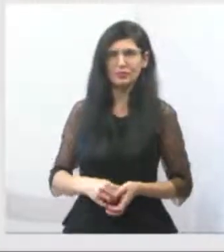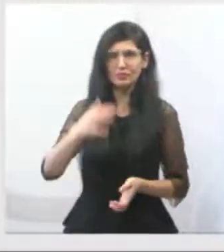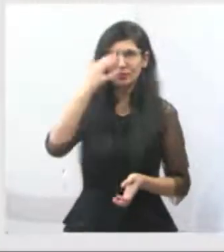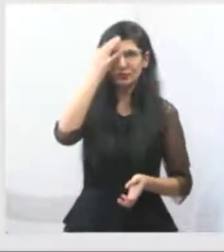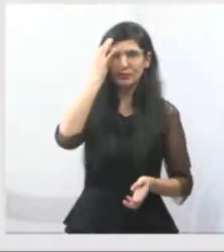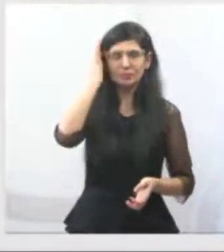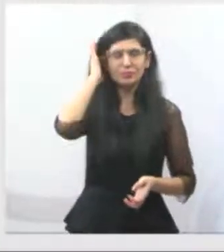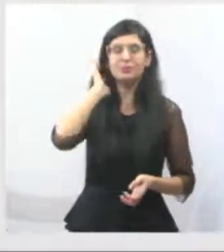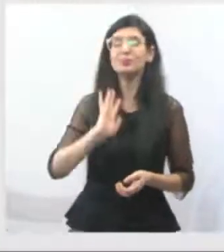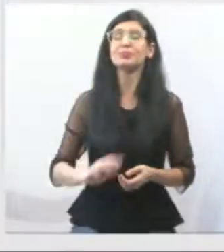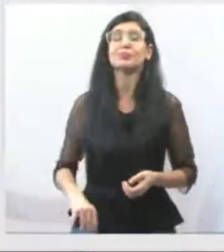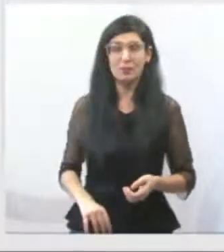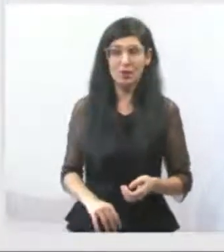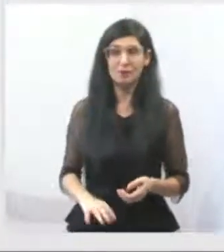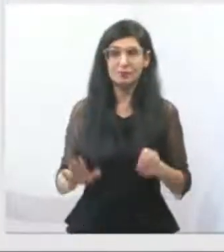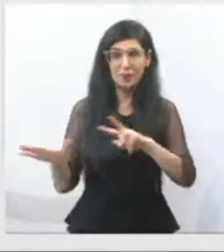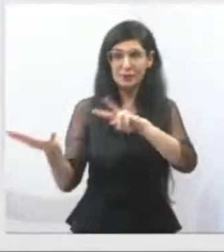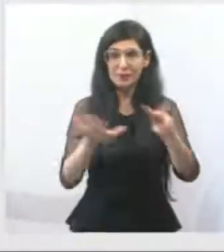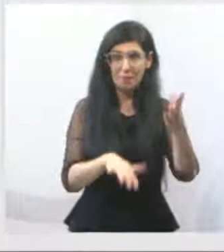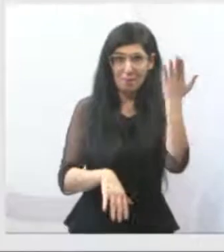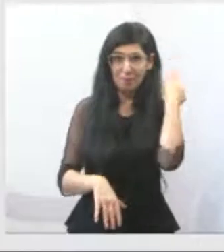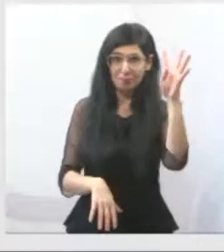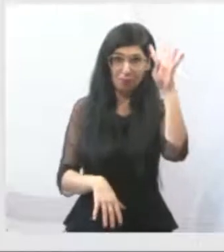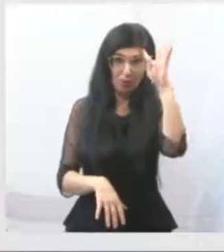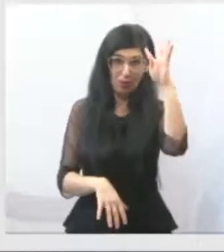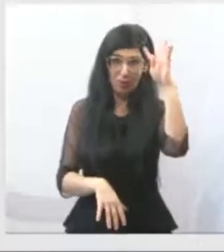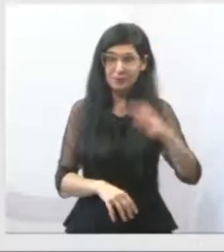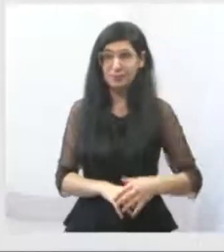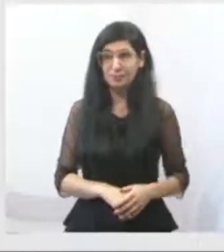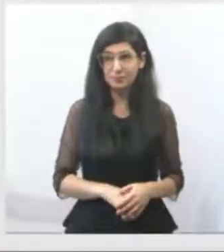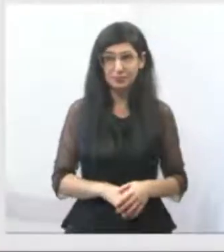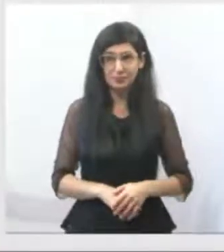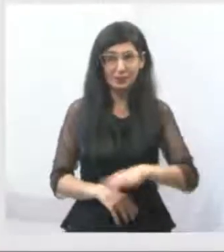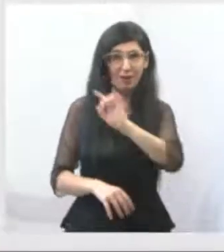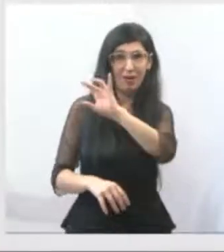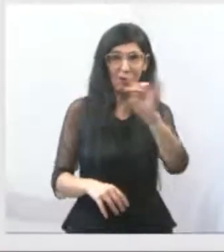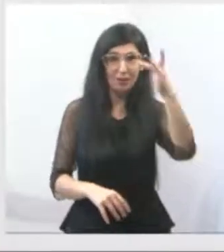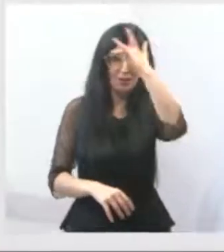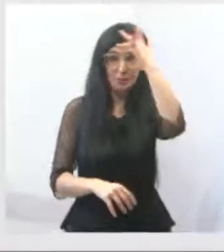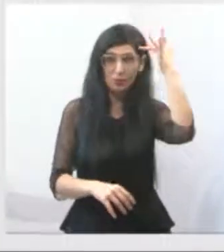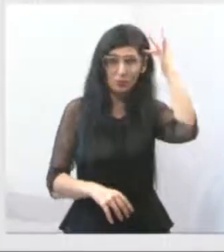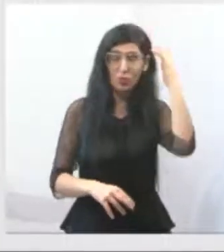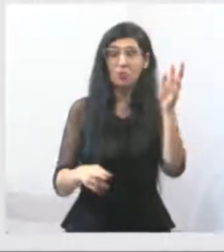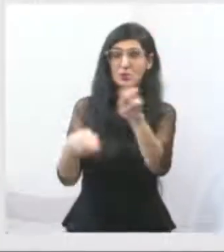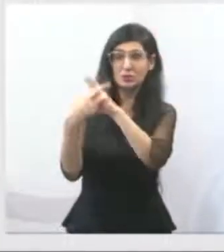Na última sessão a gente falou da questão cada um fazer sua parte.